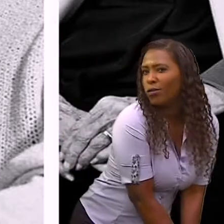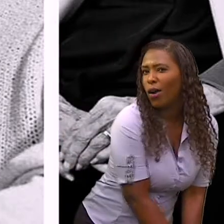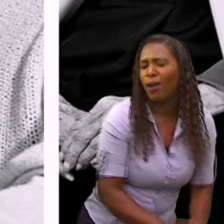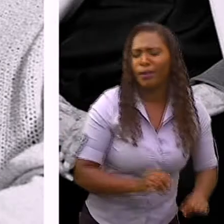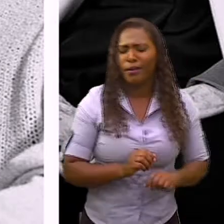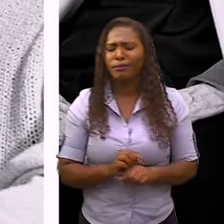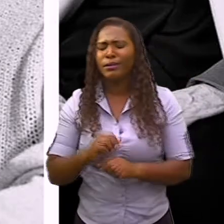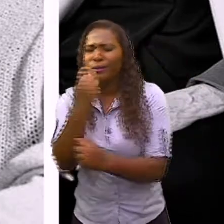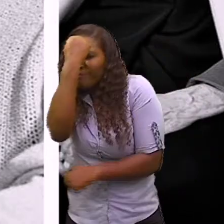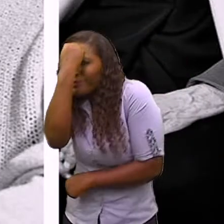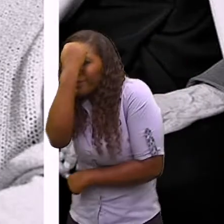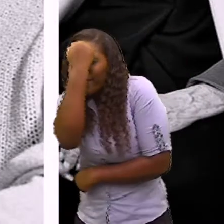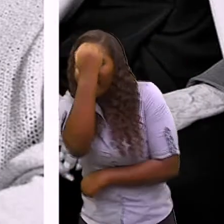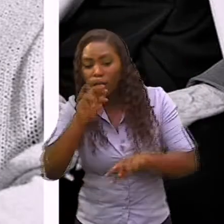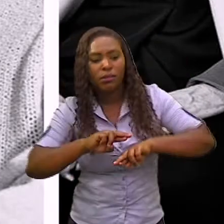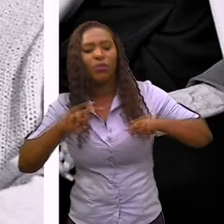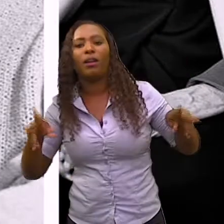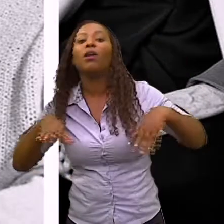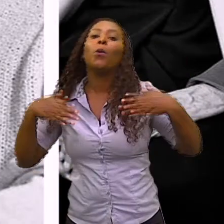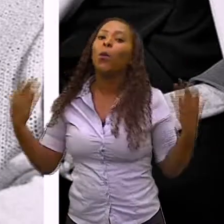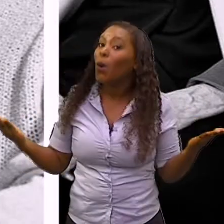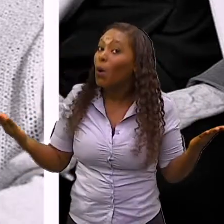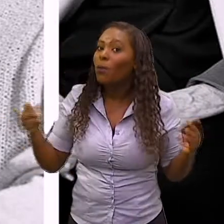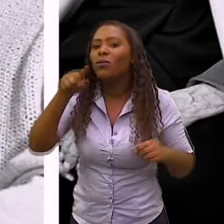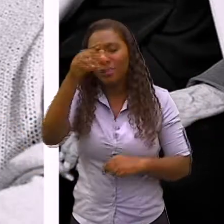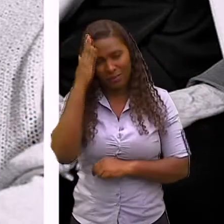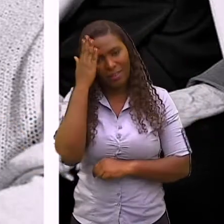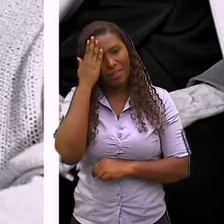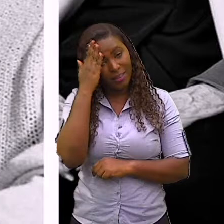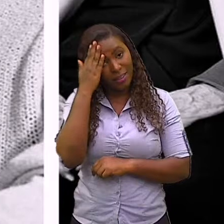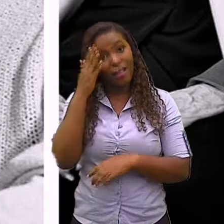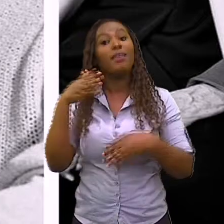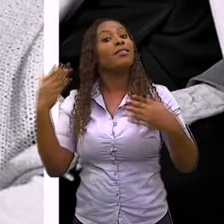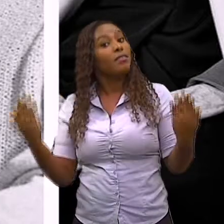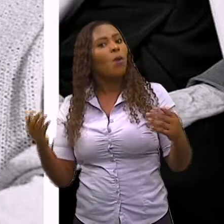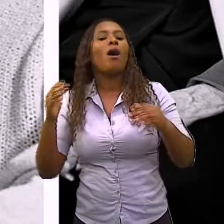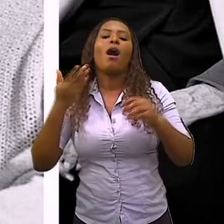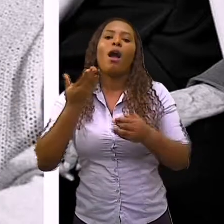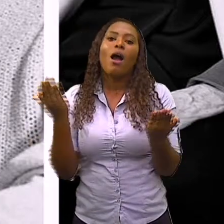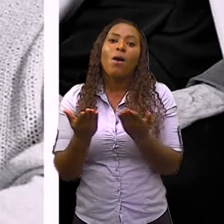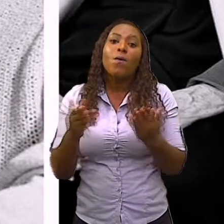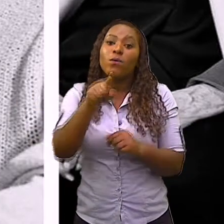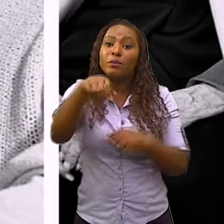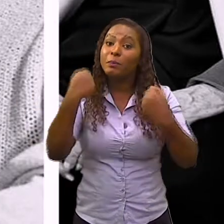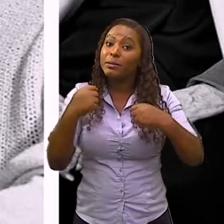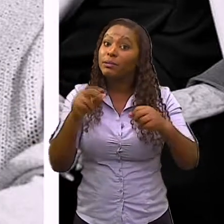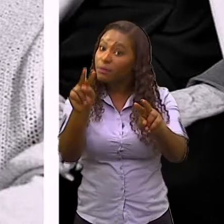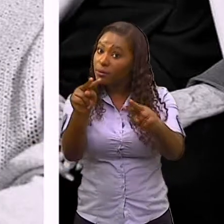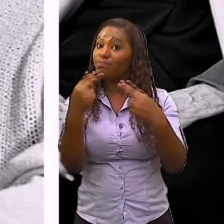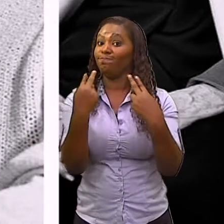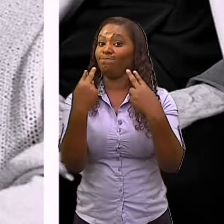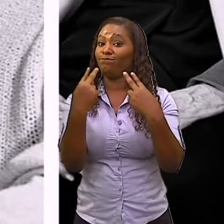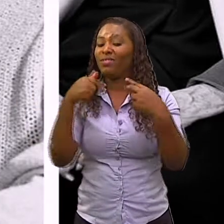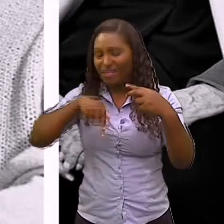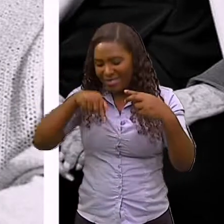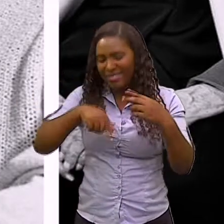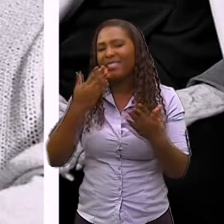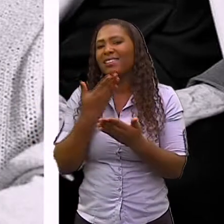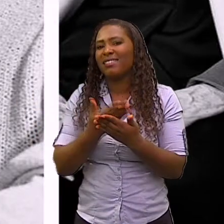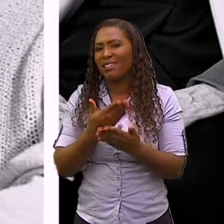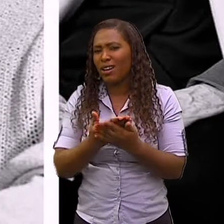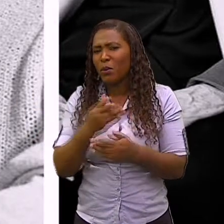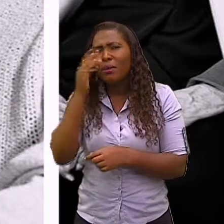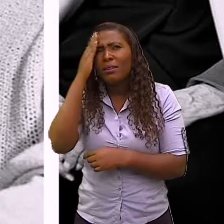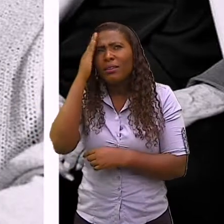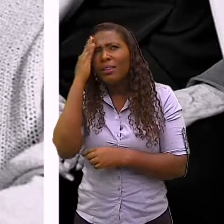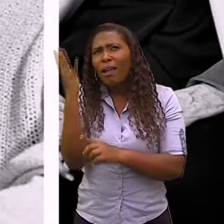e do rock, acredito que você vai entender. Então, mas agora você precisa prestar um pouquinho mais de atenção para nós podemos